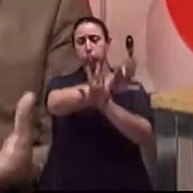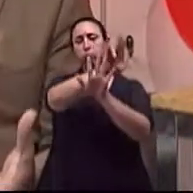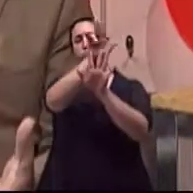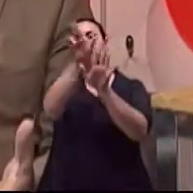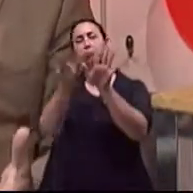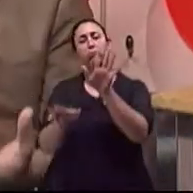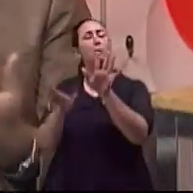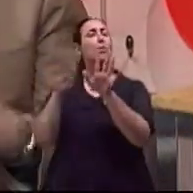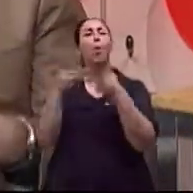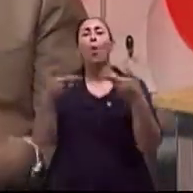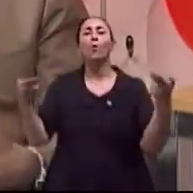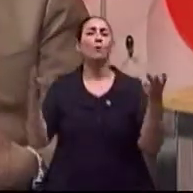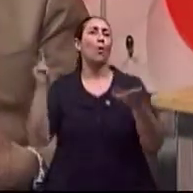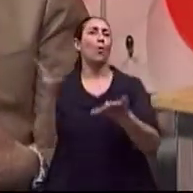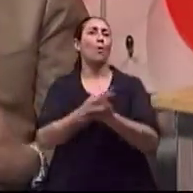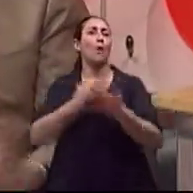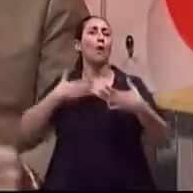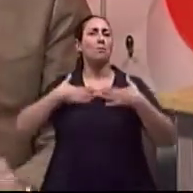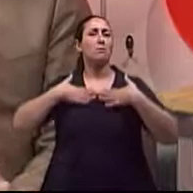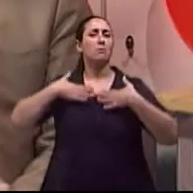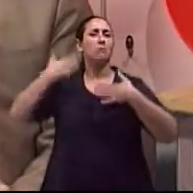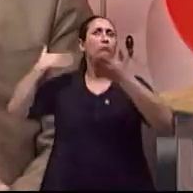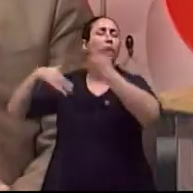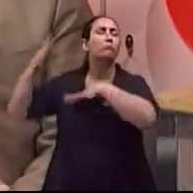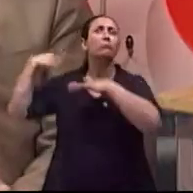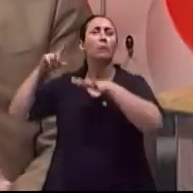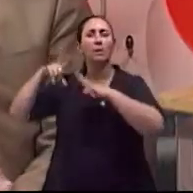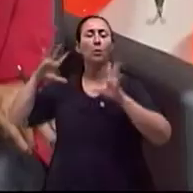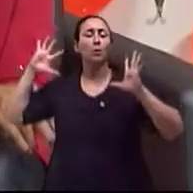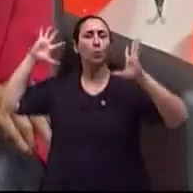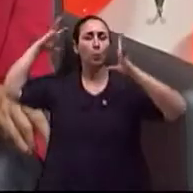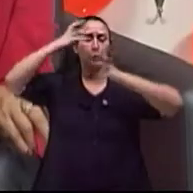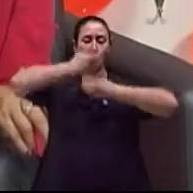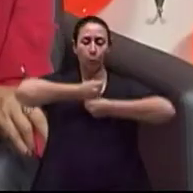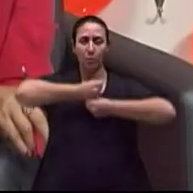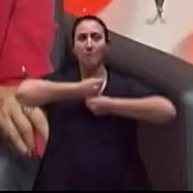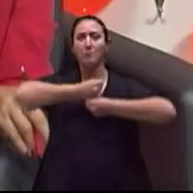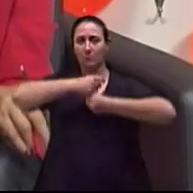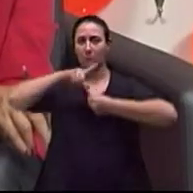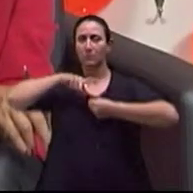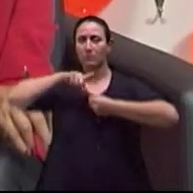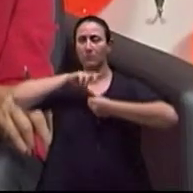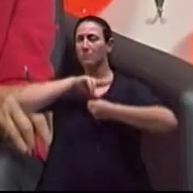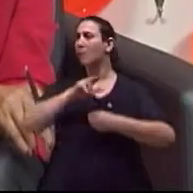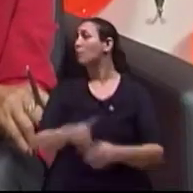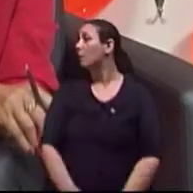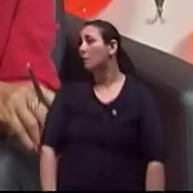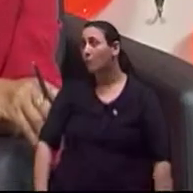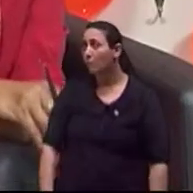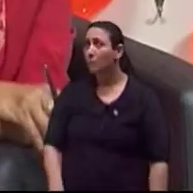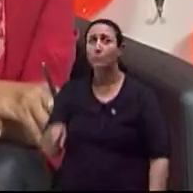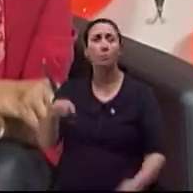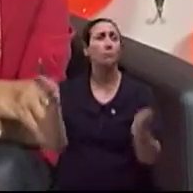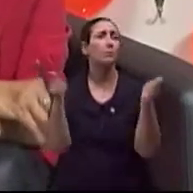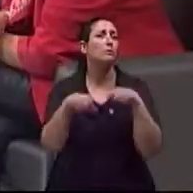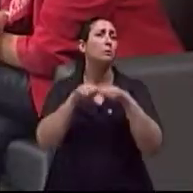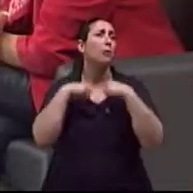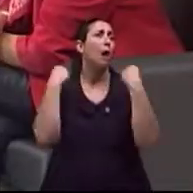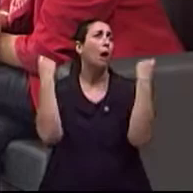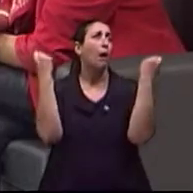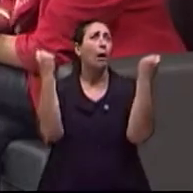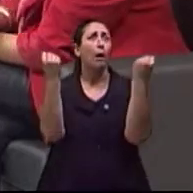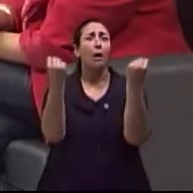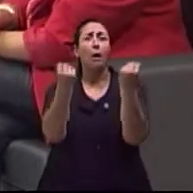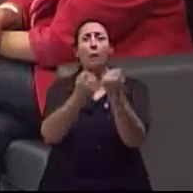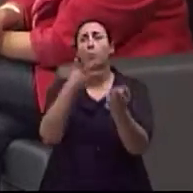ter muitas coisas que não são só minhas Gente, dá seminários e seminários A gente podia dividir em alguns seminários,